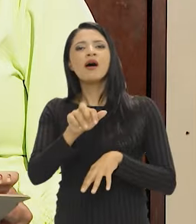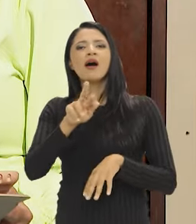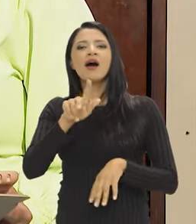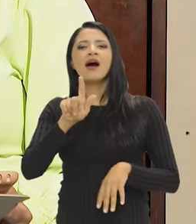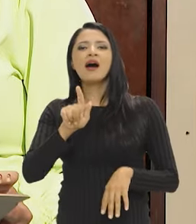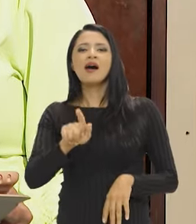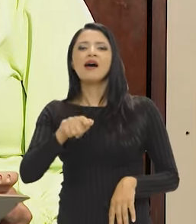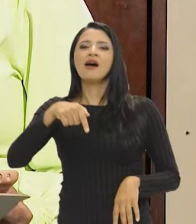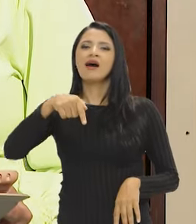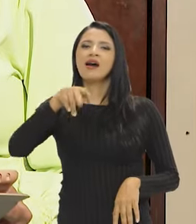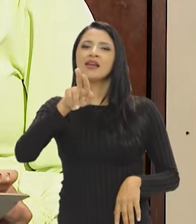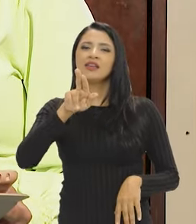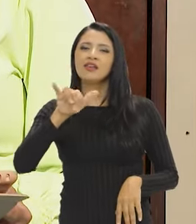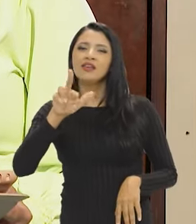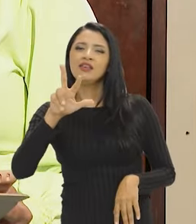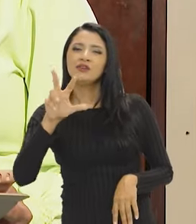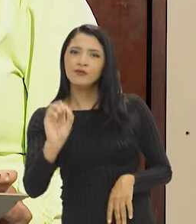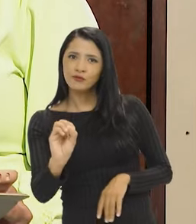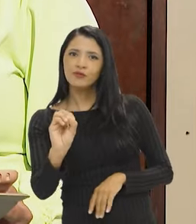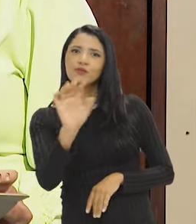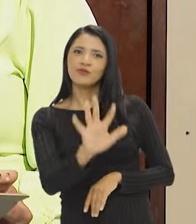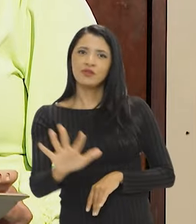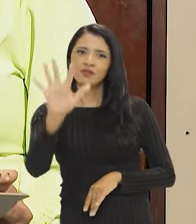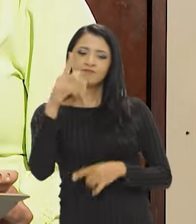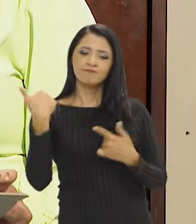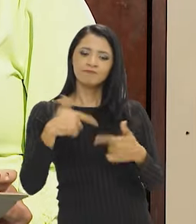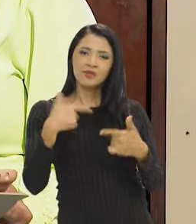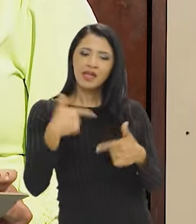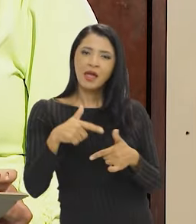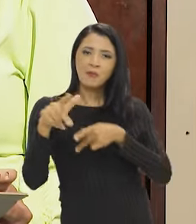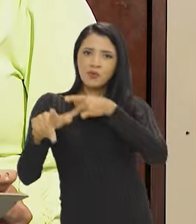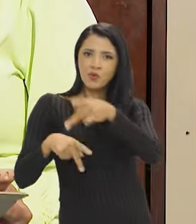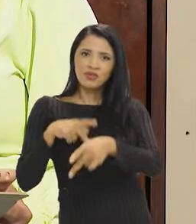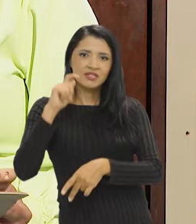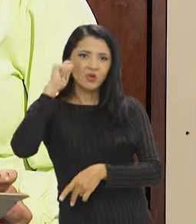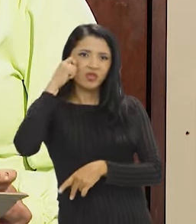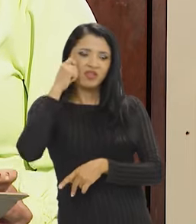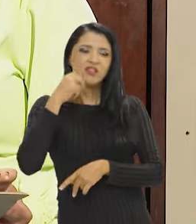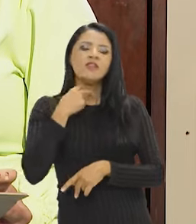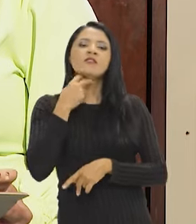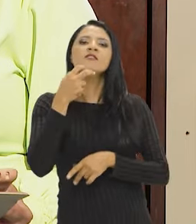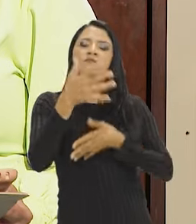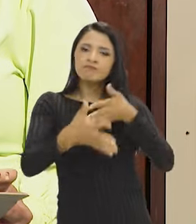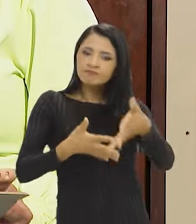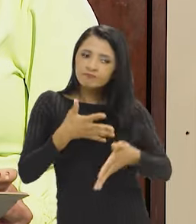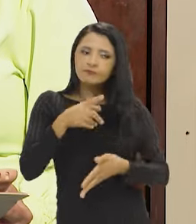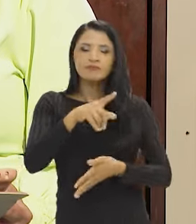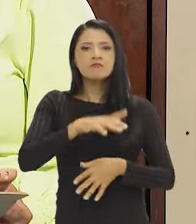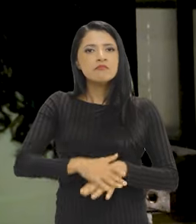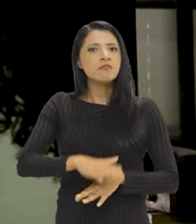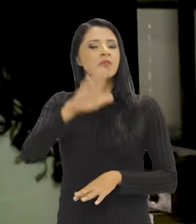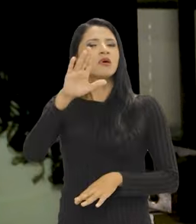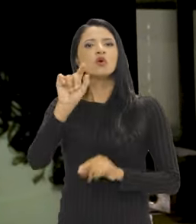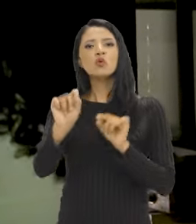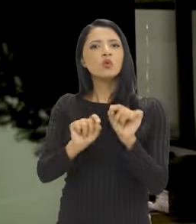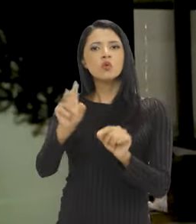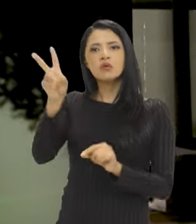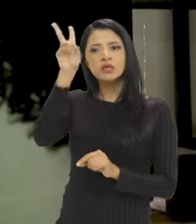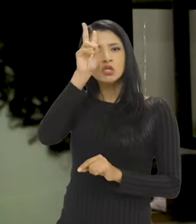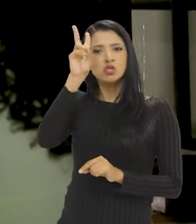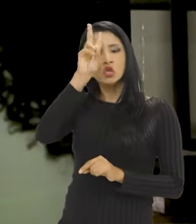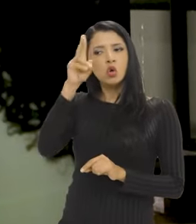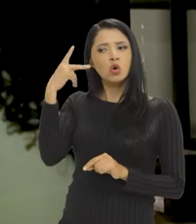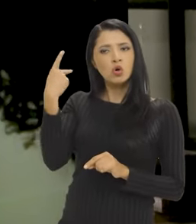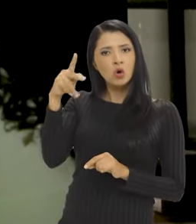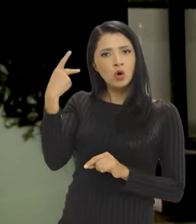Nacional trabalha para que a população negra tenha mais voz e que a história